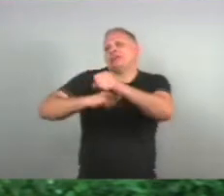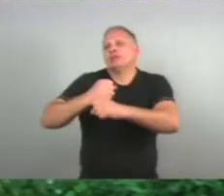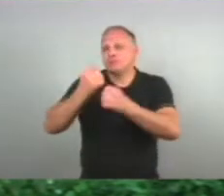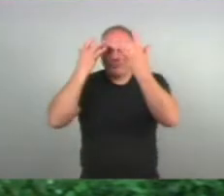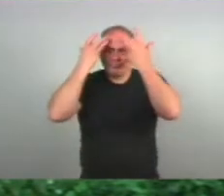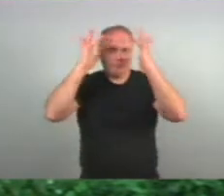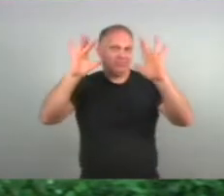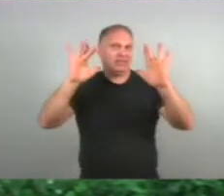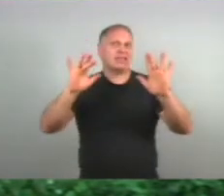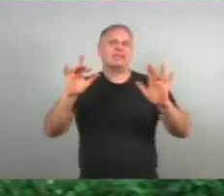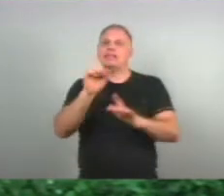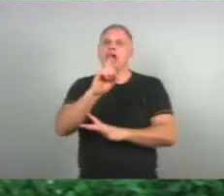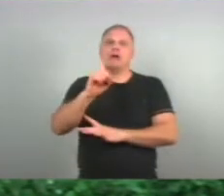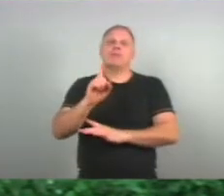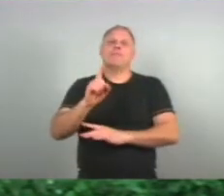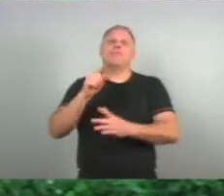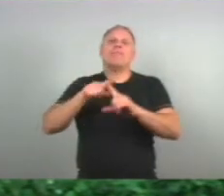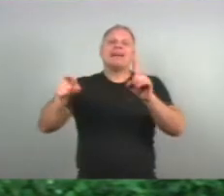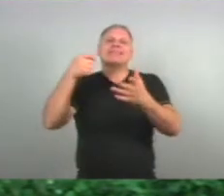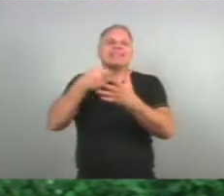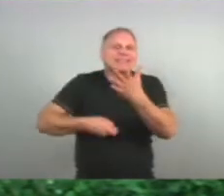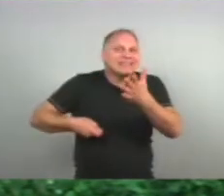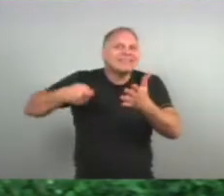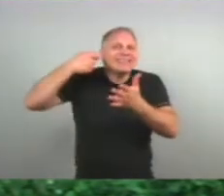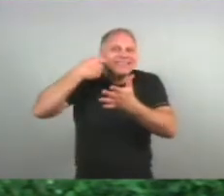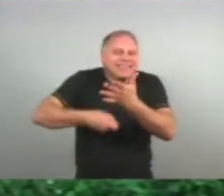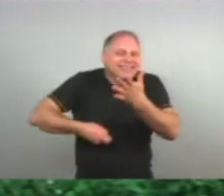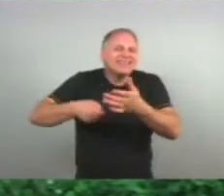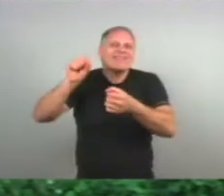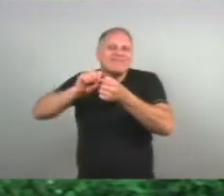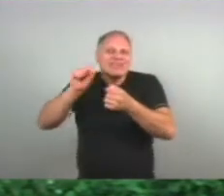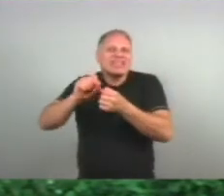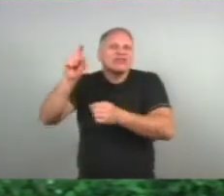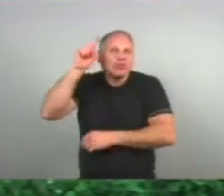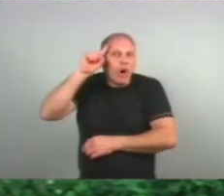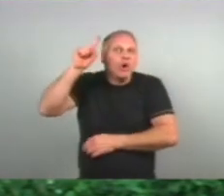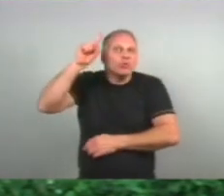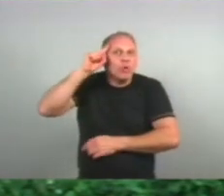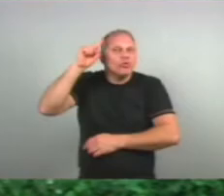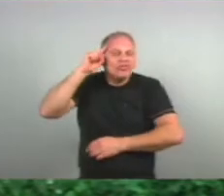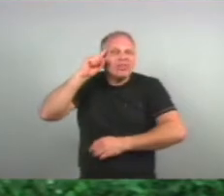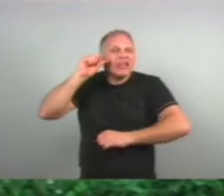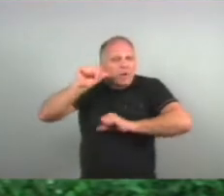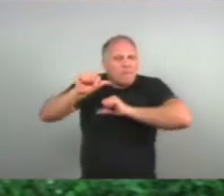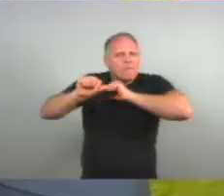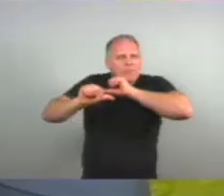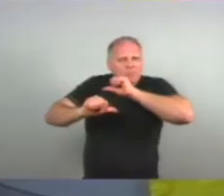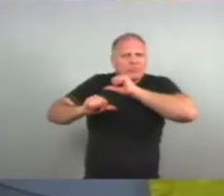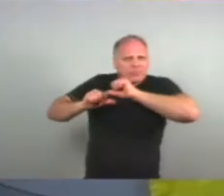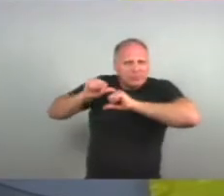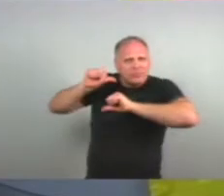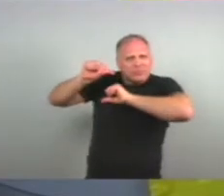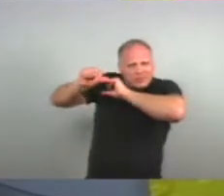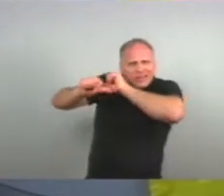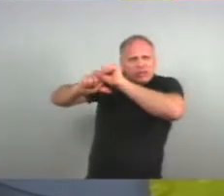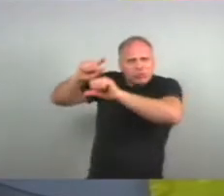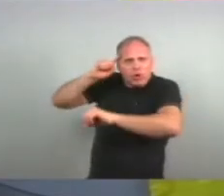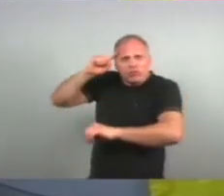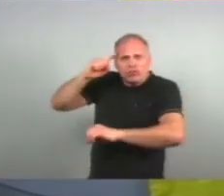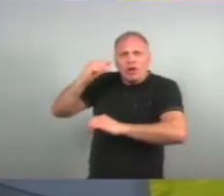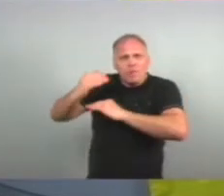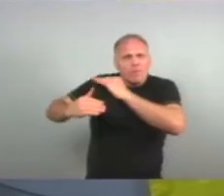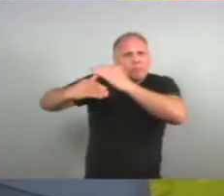Nós temos que Tentar fazer Todos os dias É uma construção É construção cultural